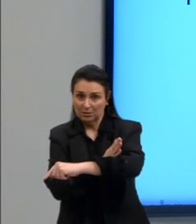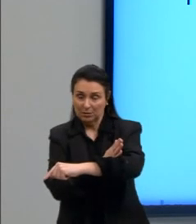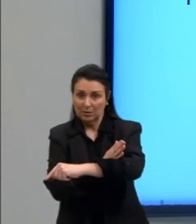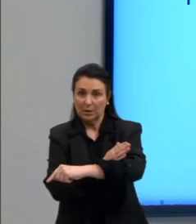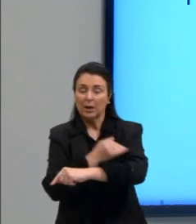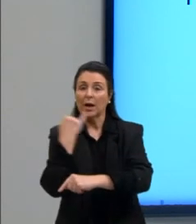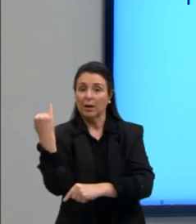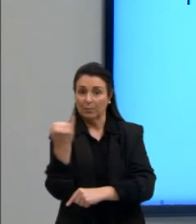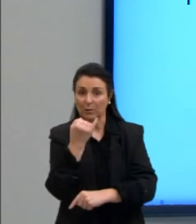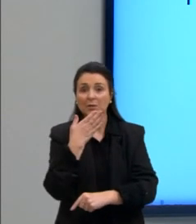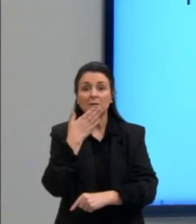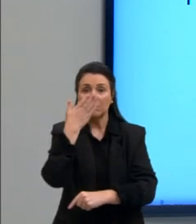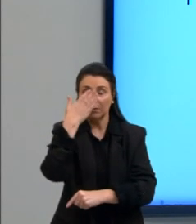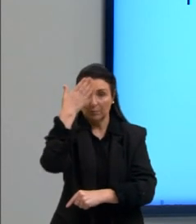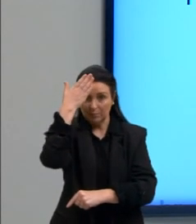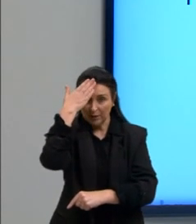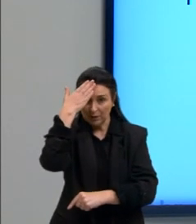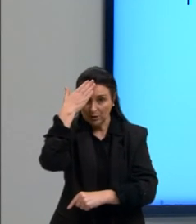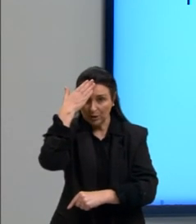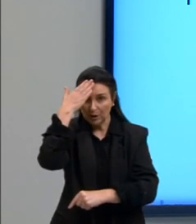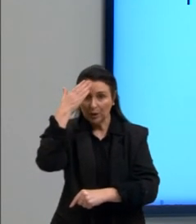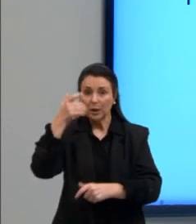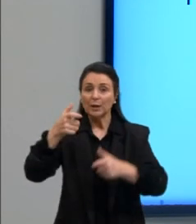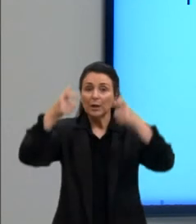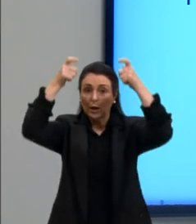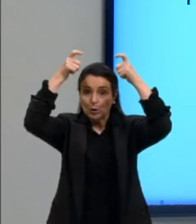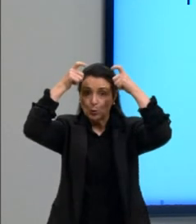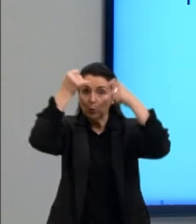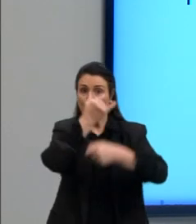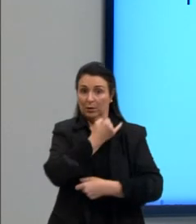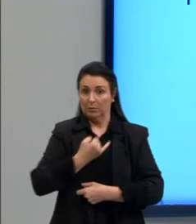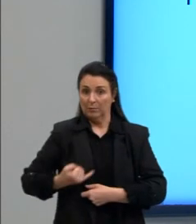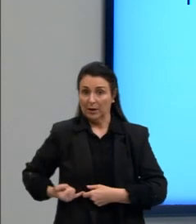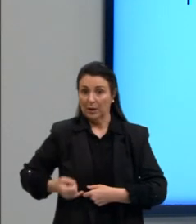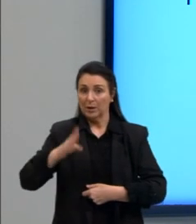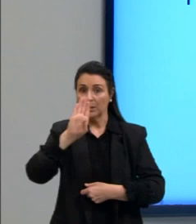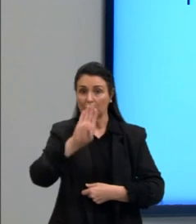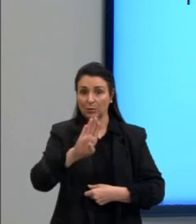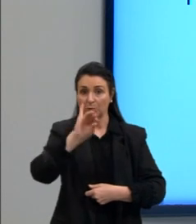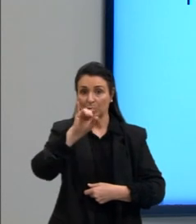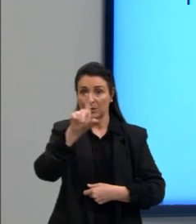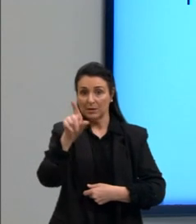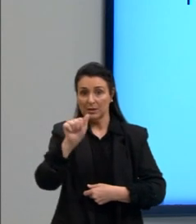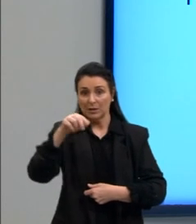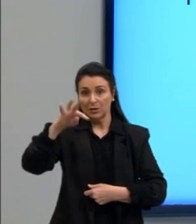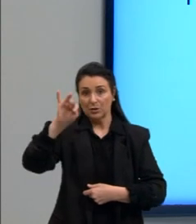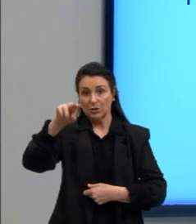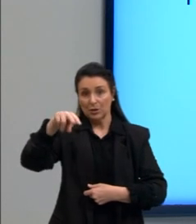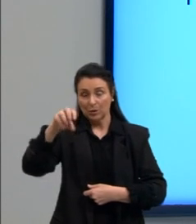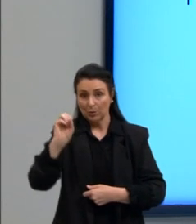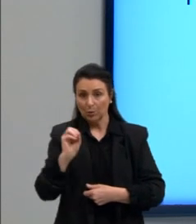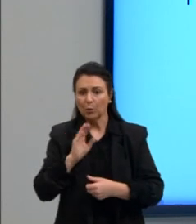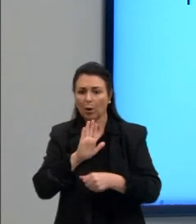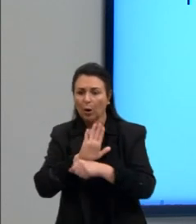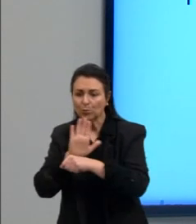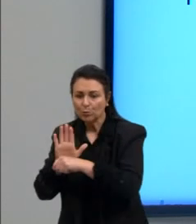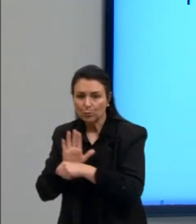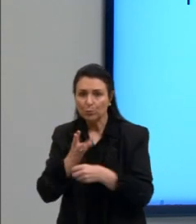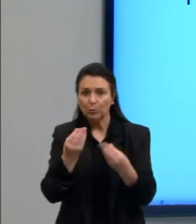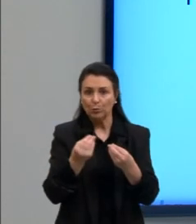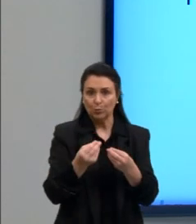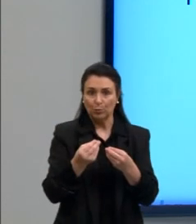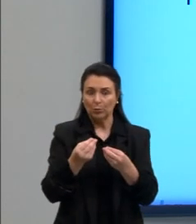Islã e do Império Bizantino, que também tiveram inovações tecnológicas importantes, contribuíram para o conhecimento.